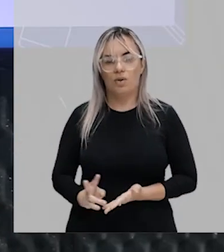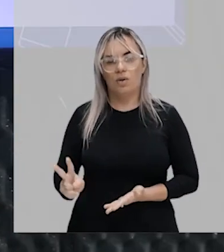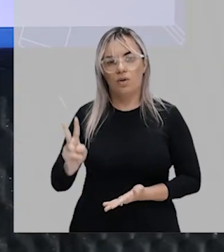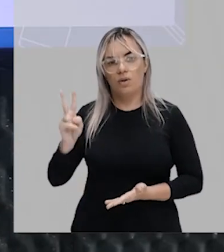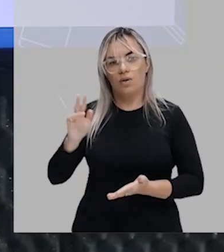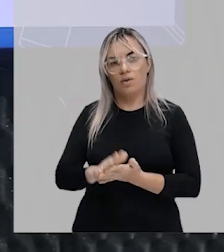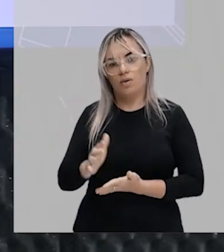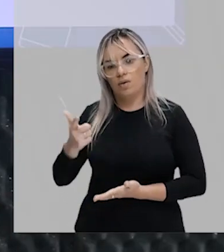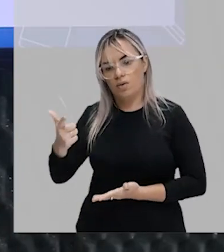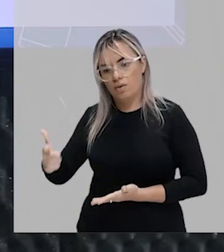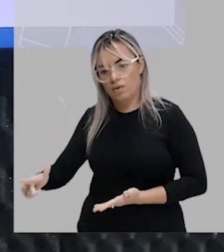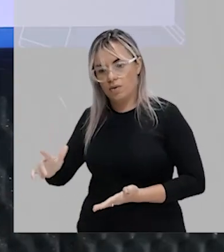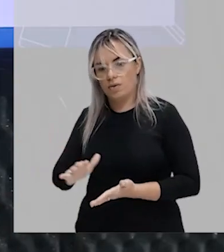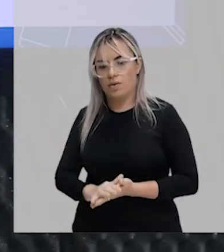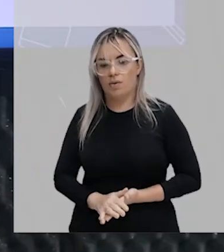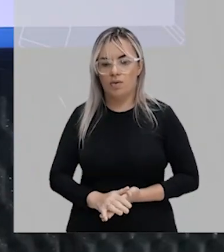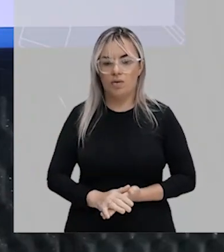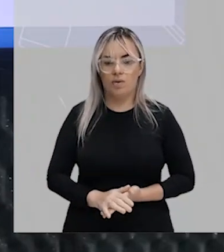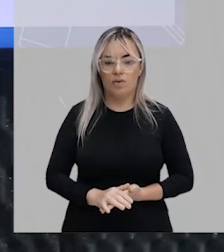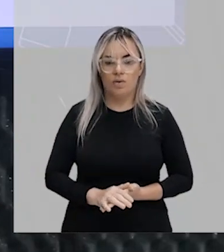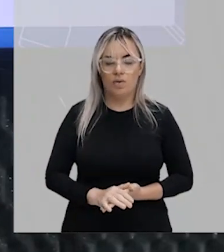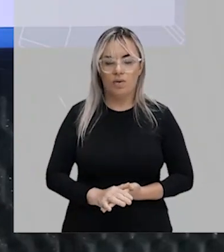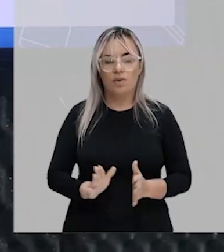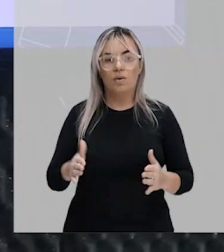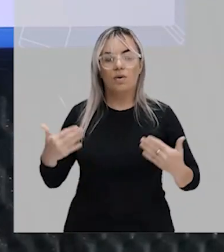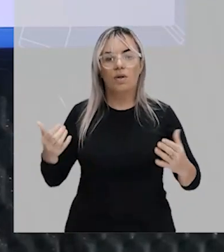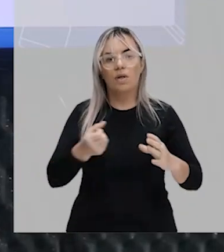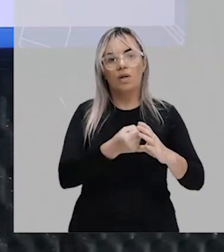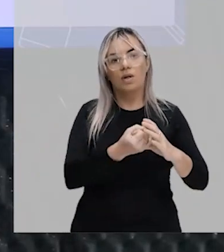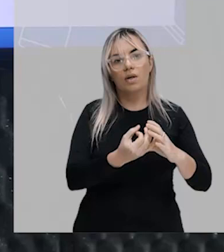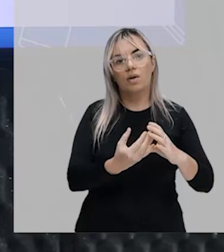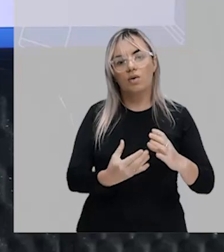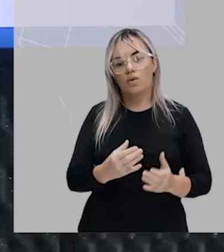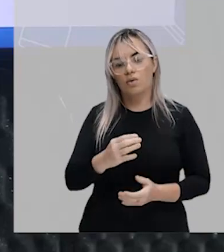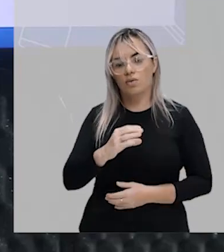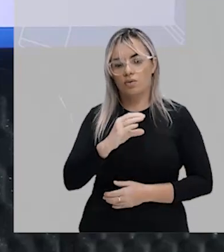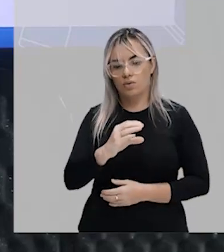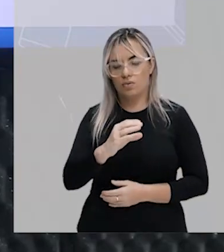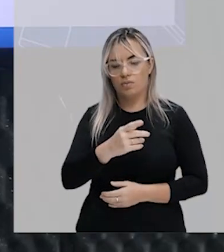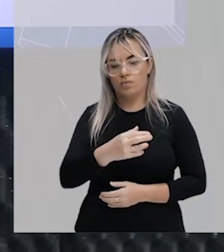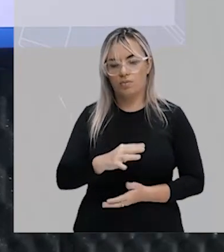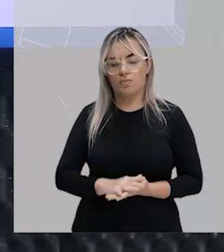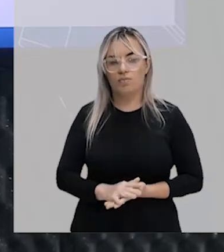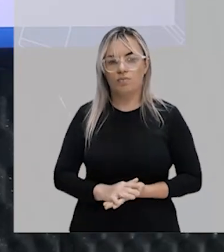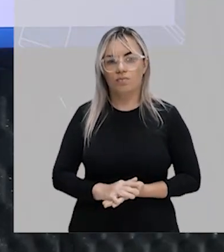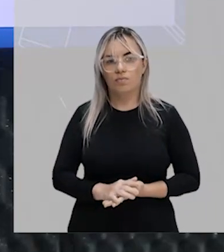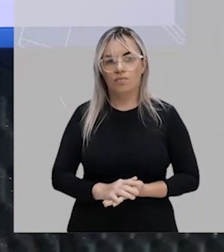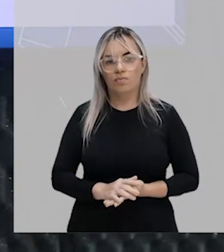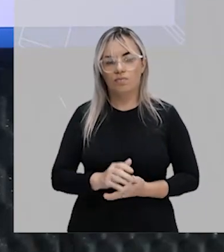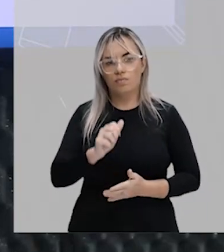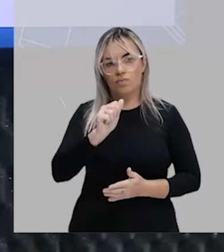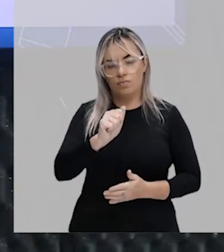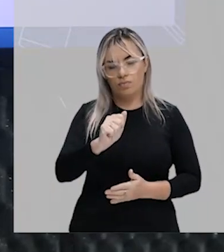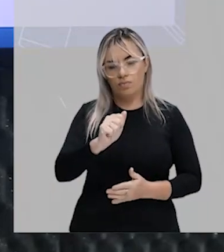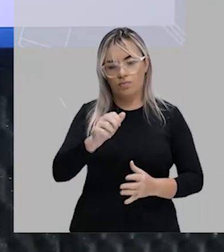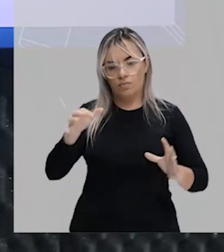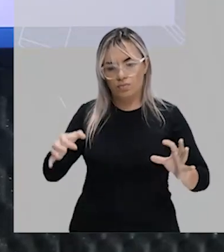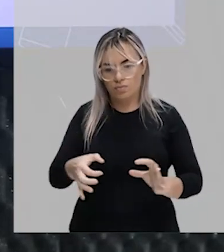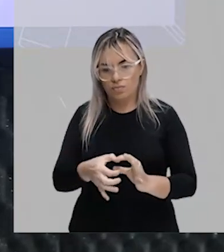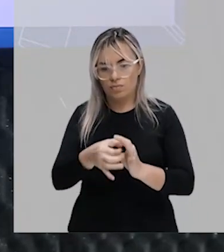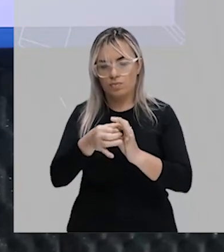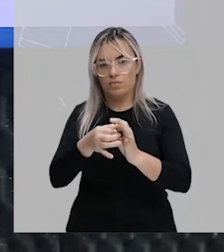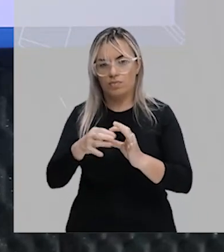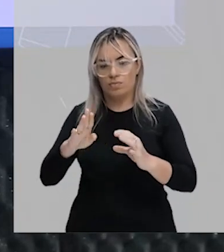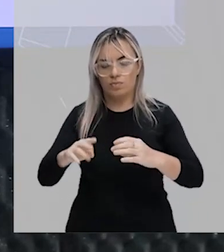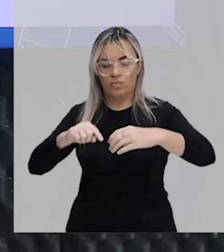que se repetem, tá bom? Então, quem é esse conjunto C? A interseção dos conjuntos A e B e são os